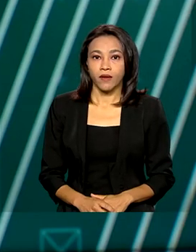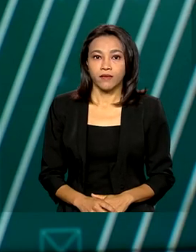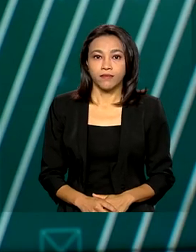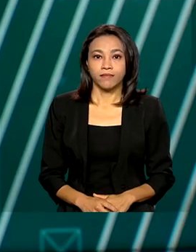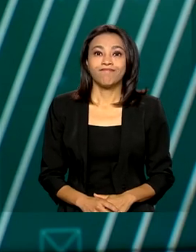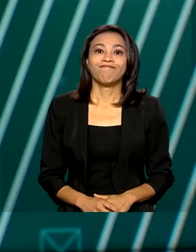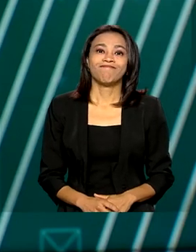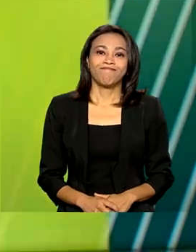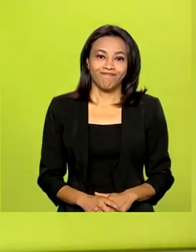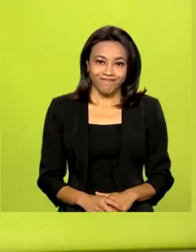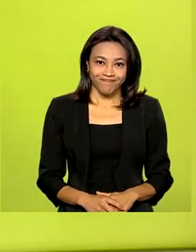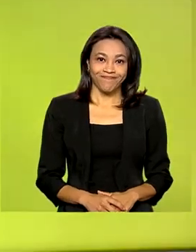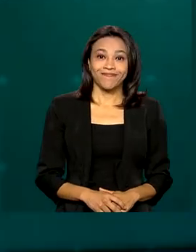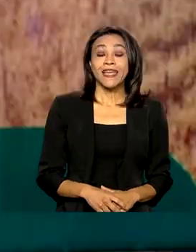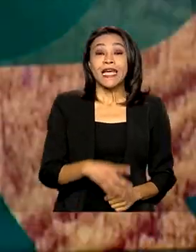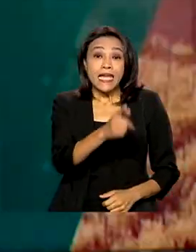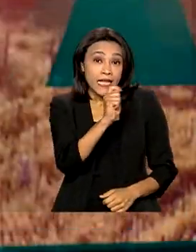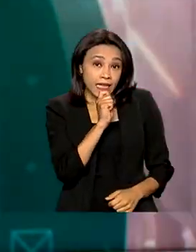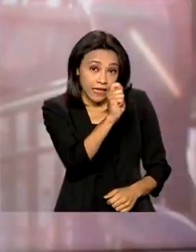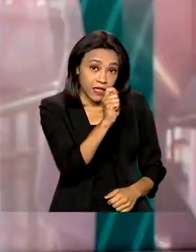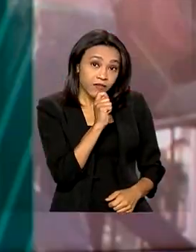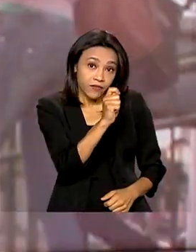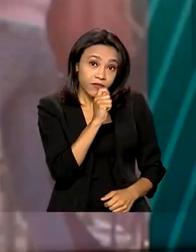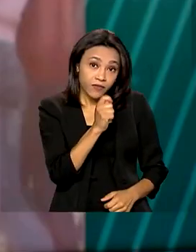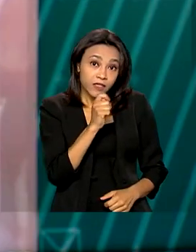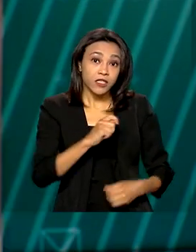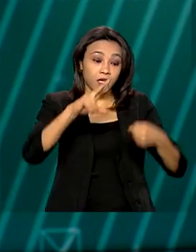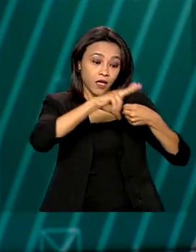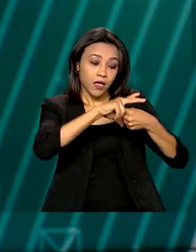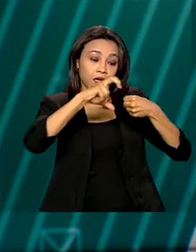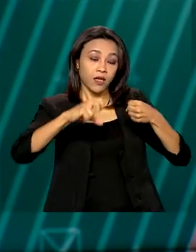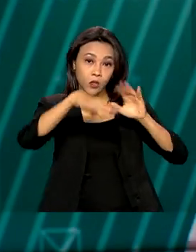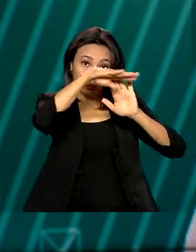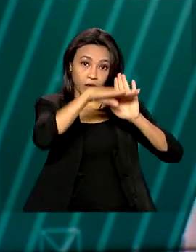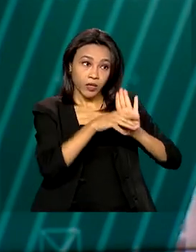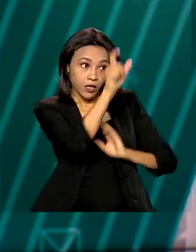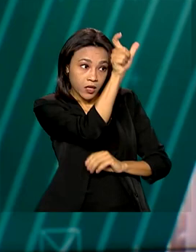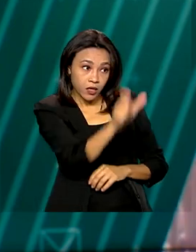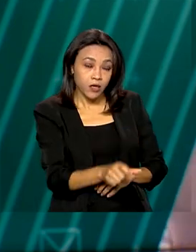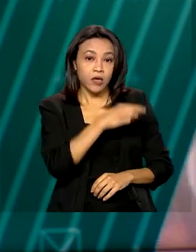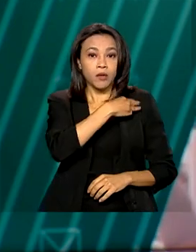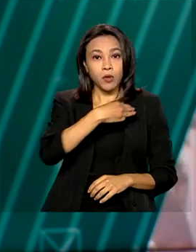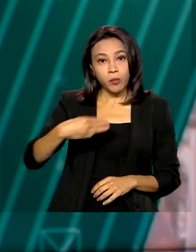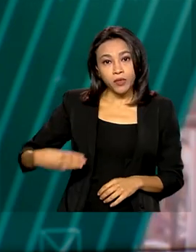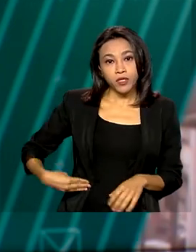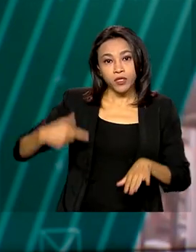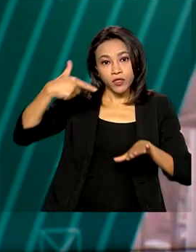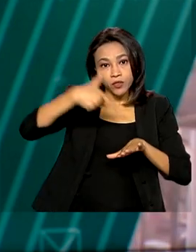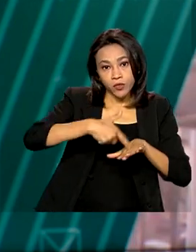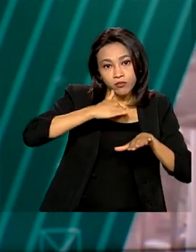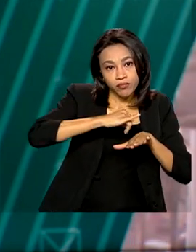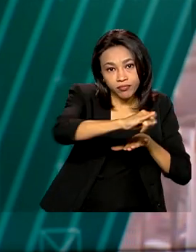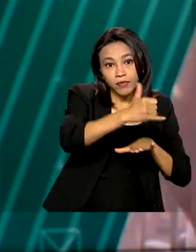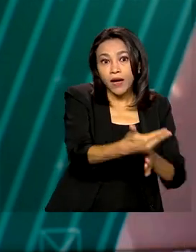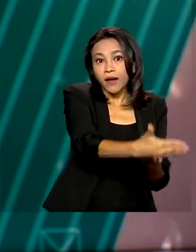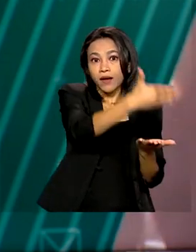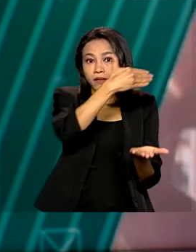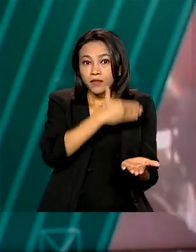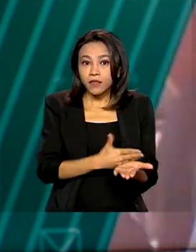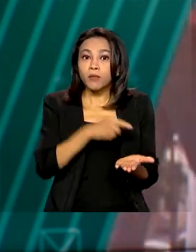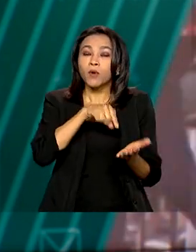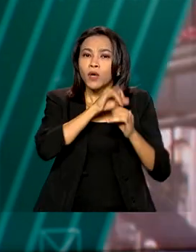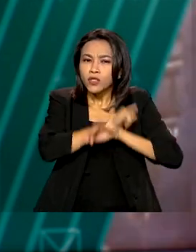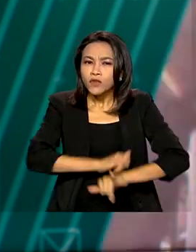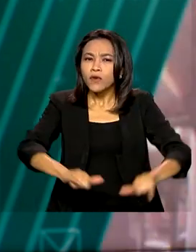E em entrevista ao programa de rádio A Voz do Brasil, o ministro de Minas e Energia antecipou o lançamento do